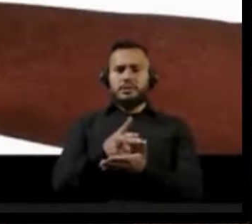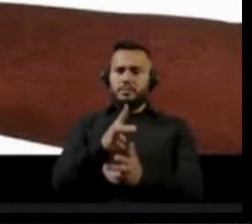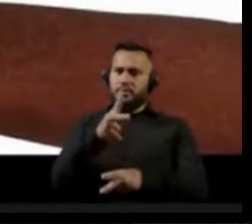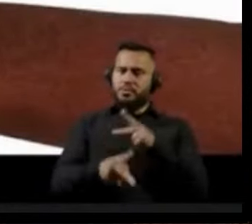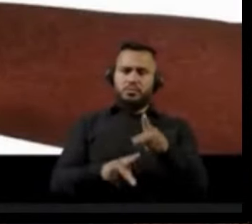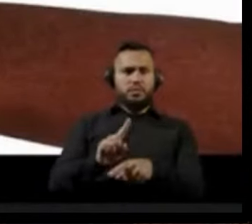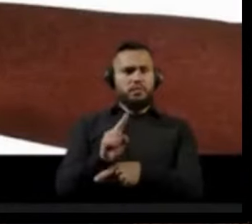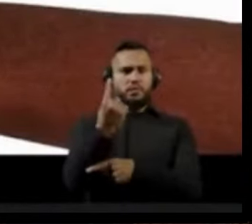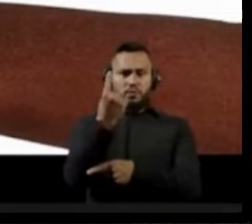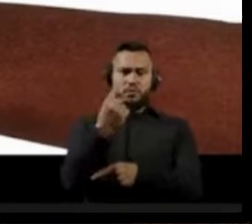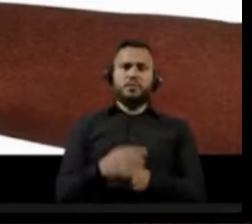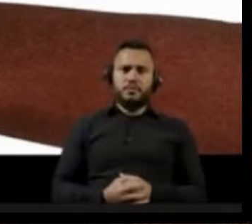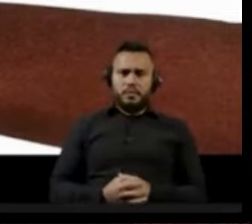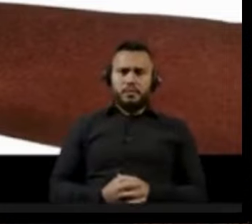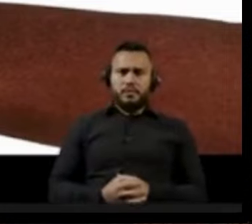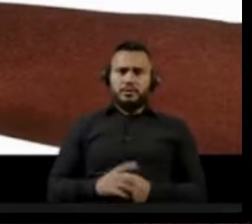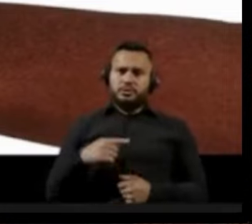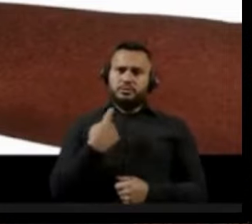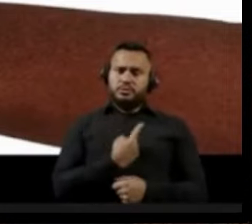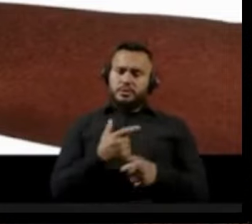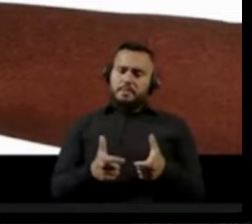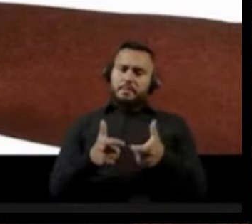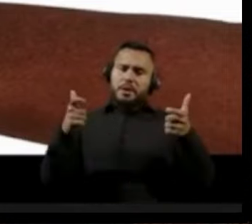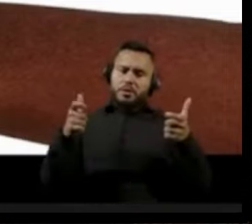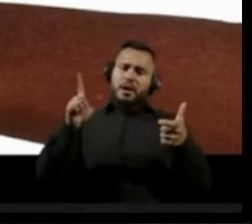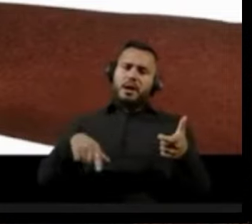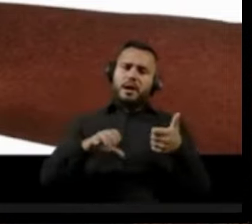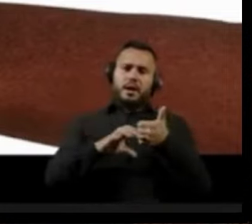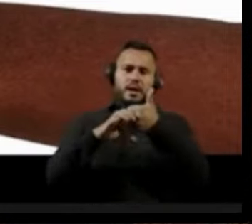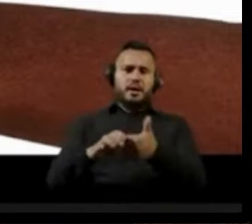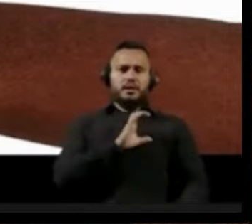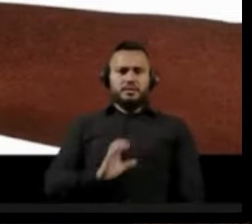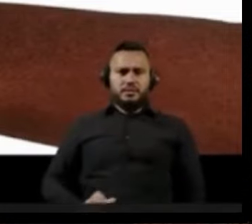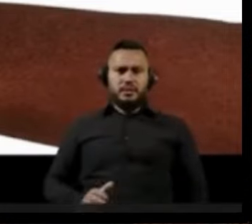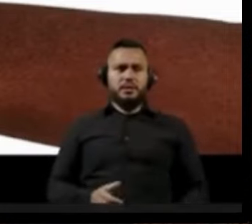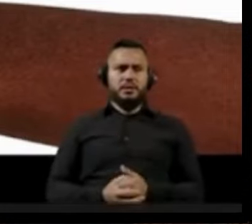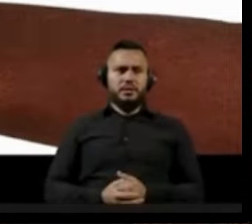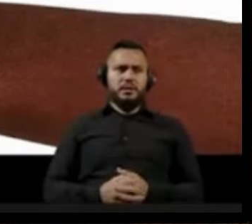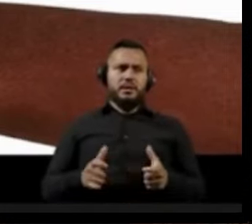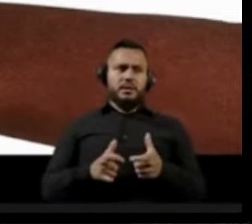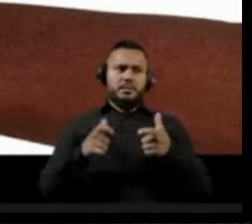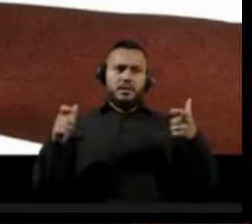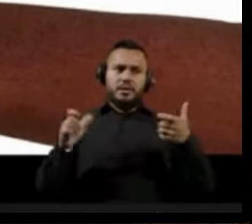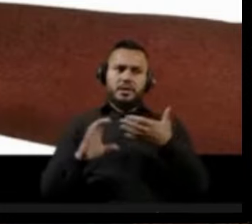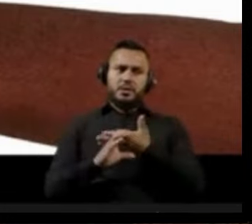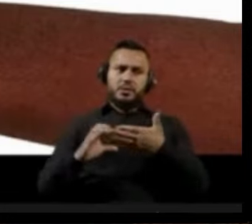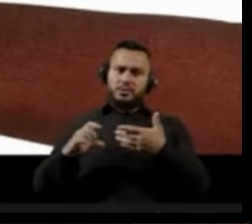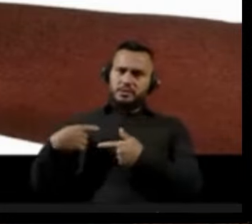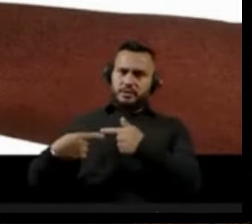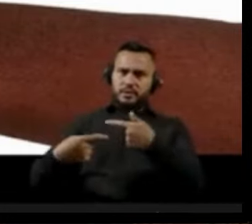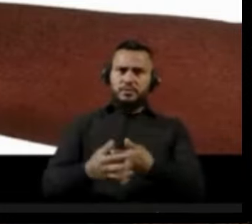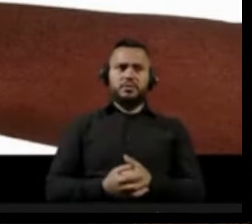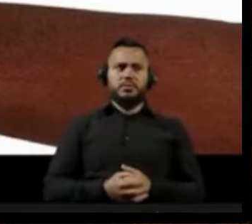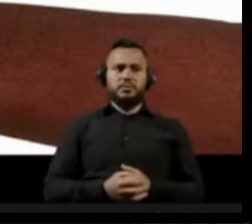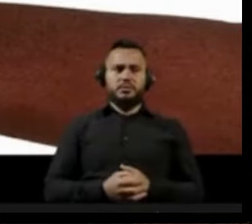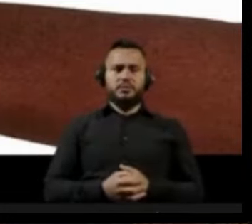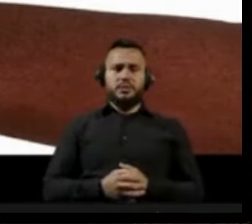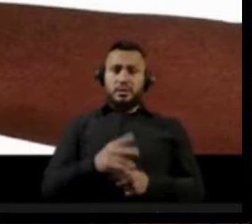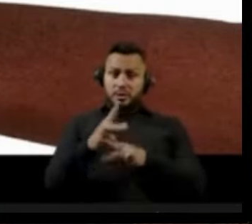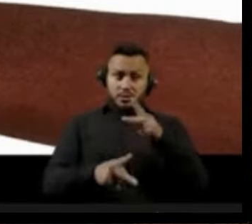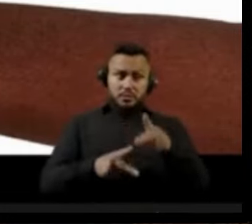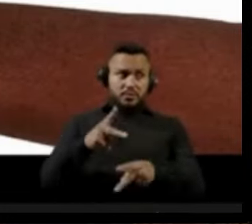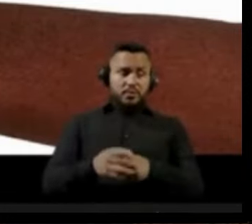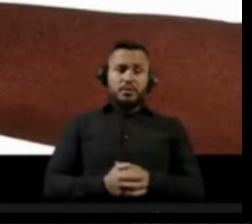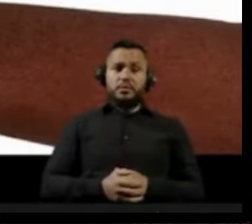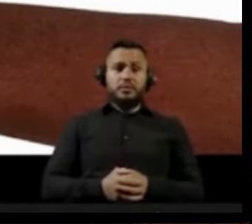só. Nós somos um povo de maioria cristão. Nós somos um povo de maioria conservador. Nós somos um povo em que as